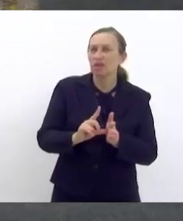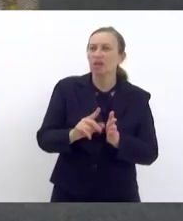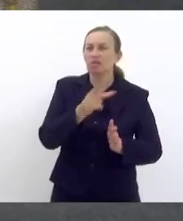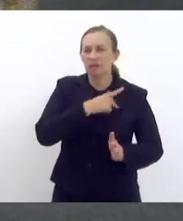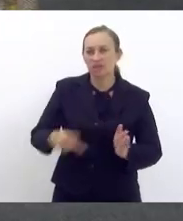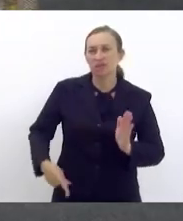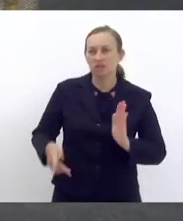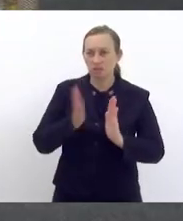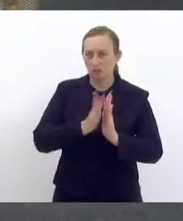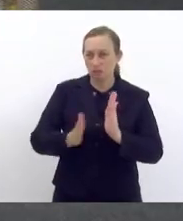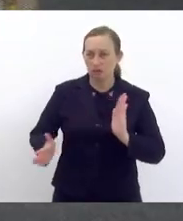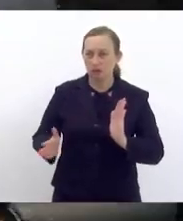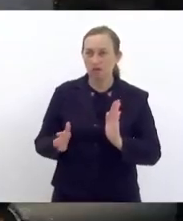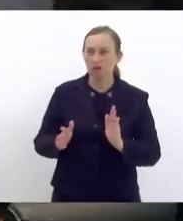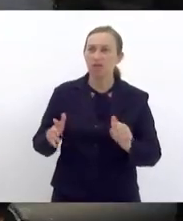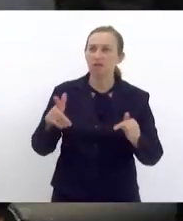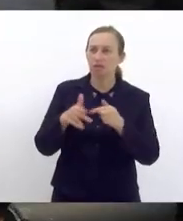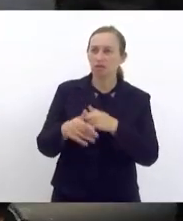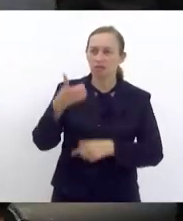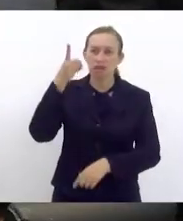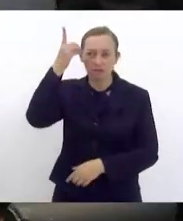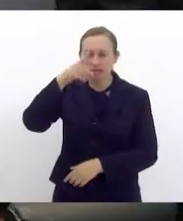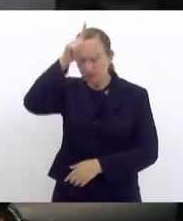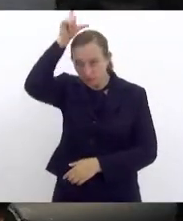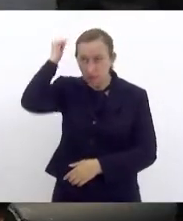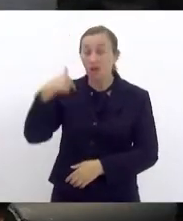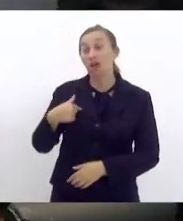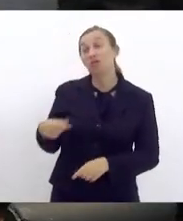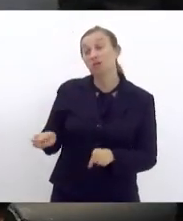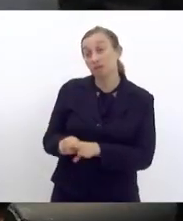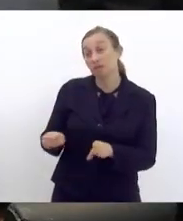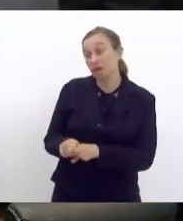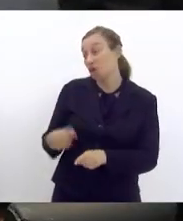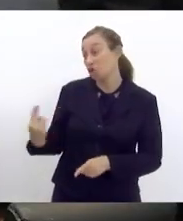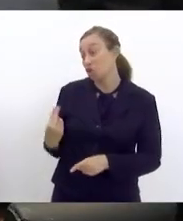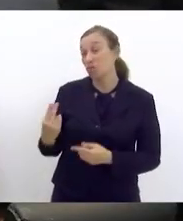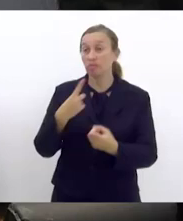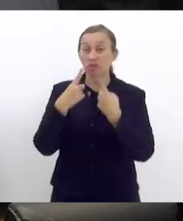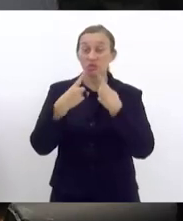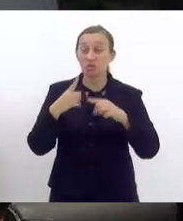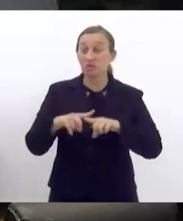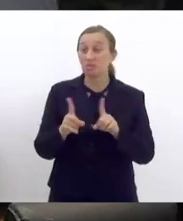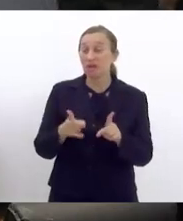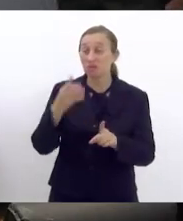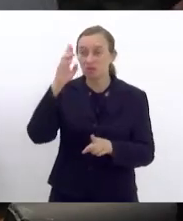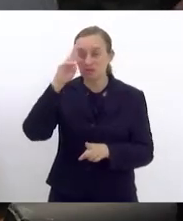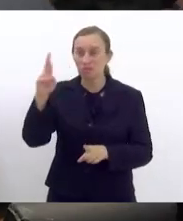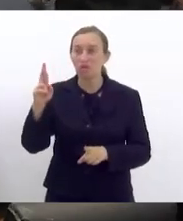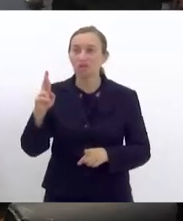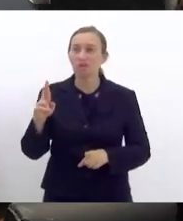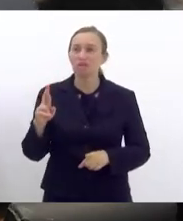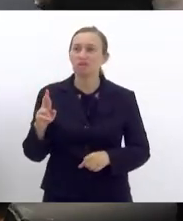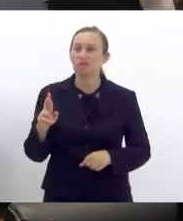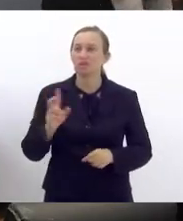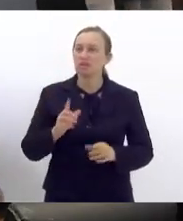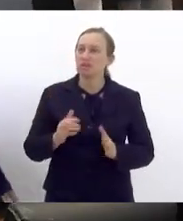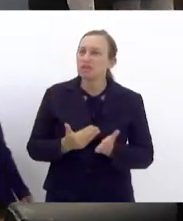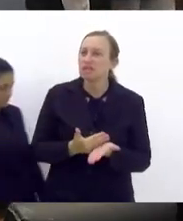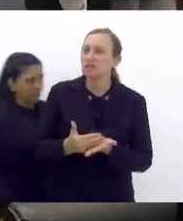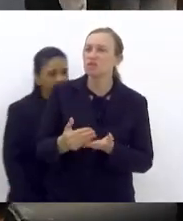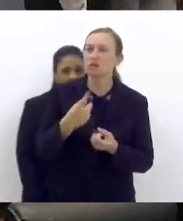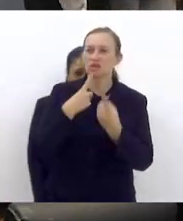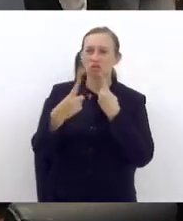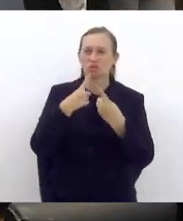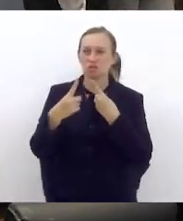Interrompendo, deputado Luiz Paulo. Eu também estou inscrito para discutir, mas o não abriu ainda a discussão. O ainda